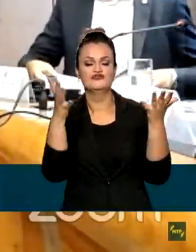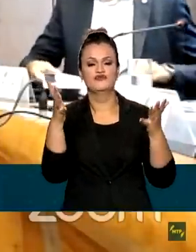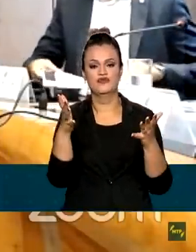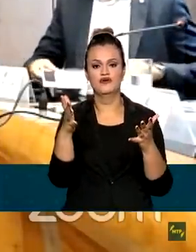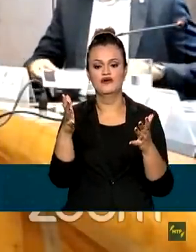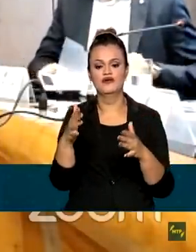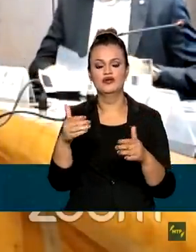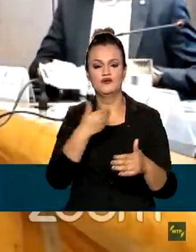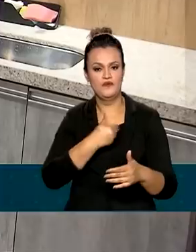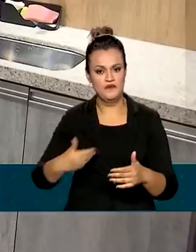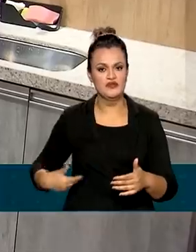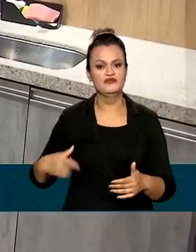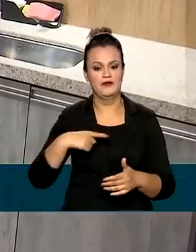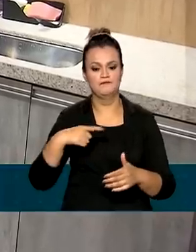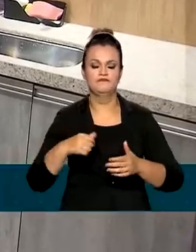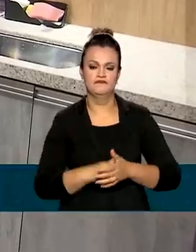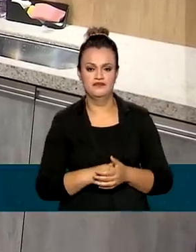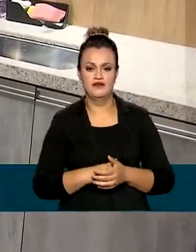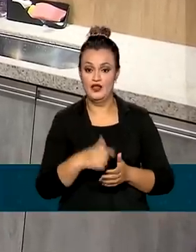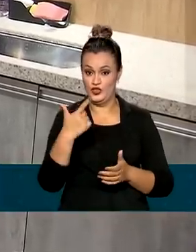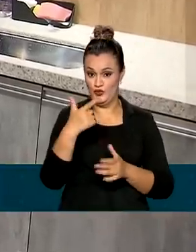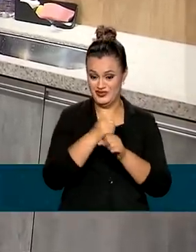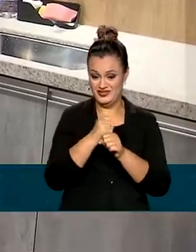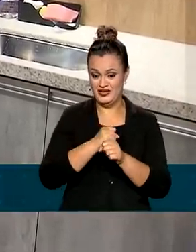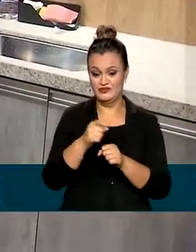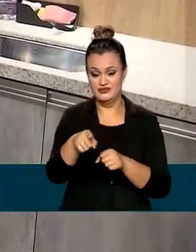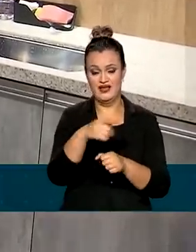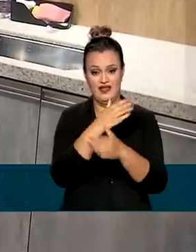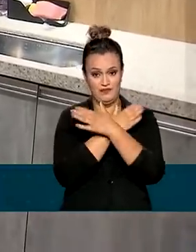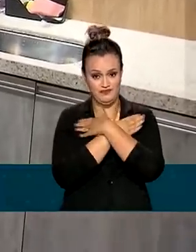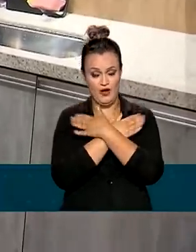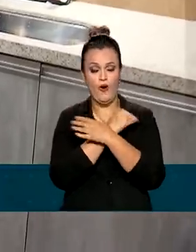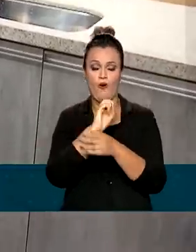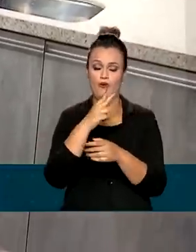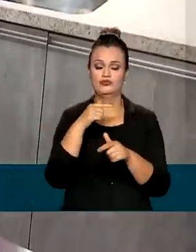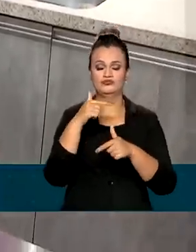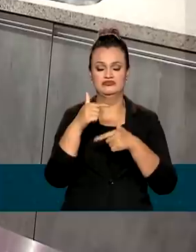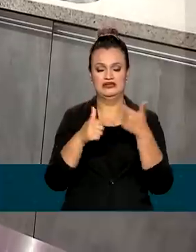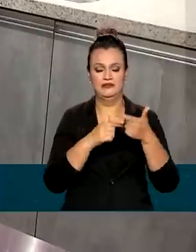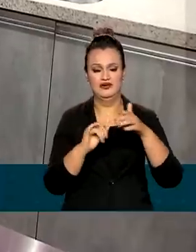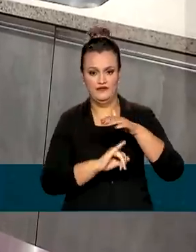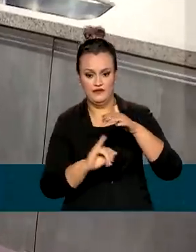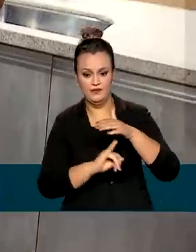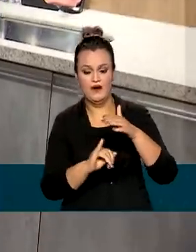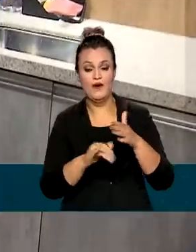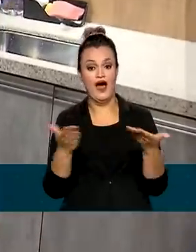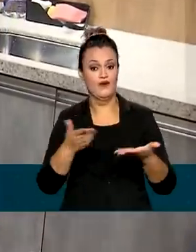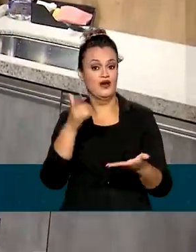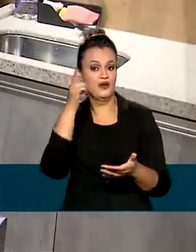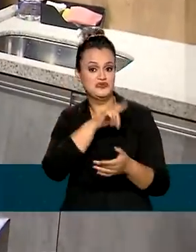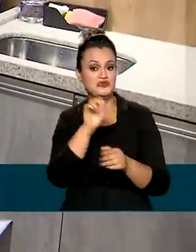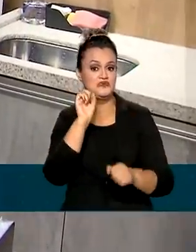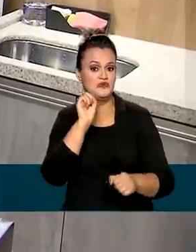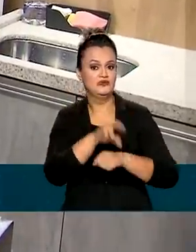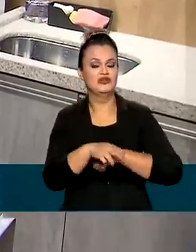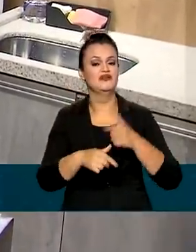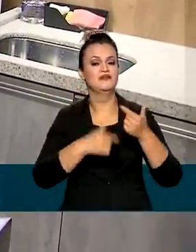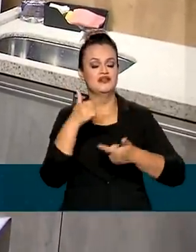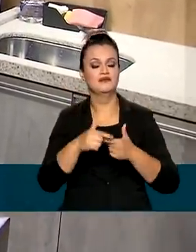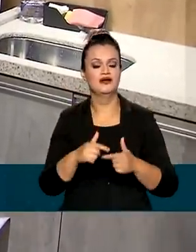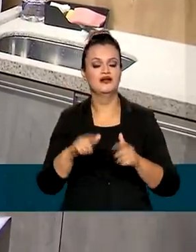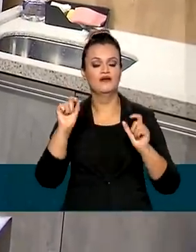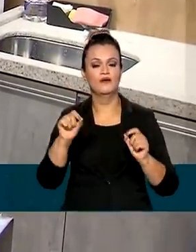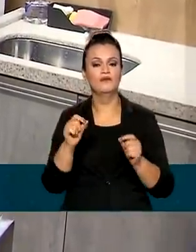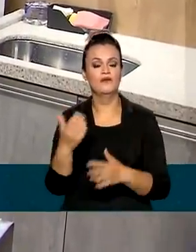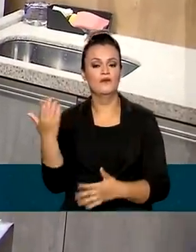pelo governo. Depois de dois anos sem trabalho com carteira assinada, Carla foi contratada no mês passado para trabalhar